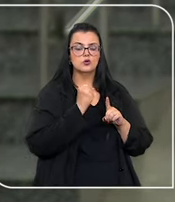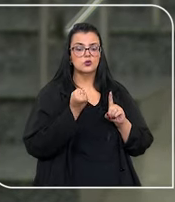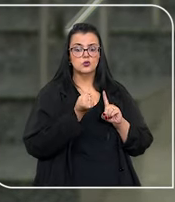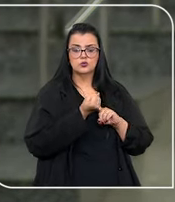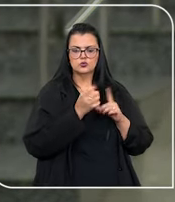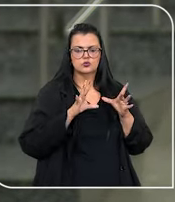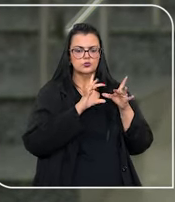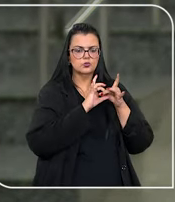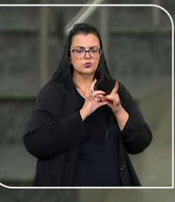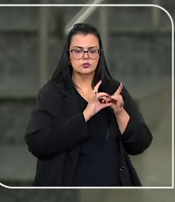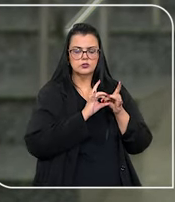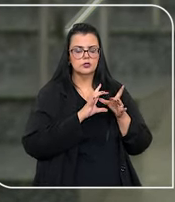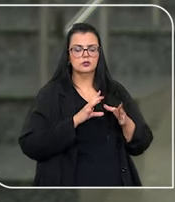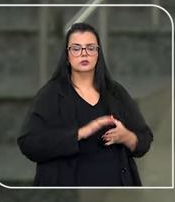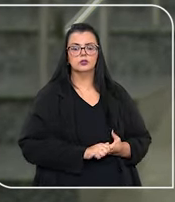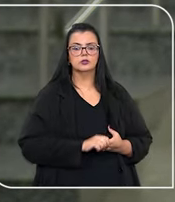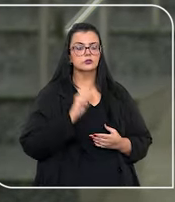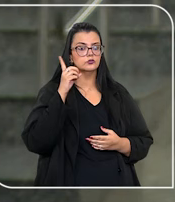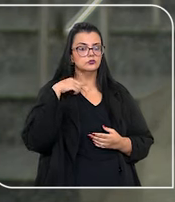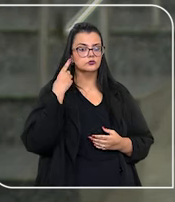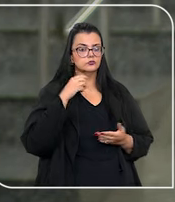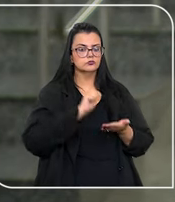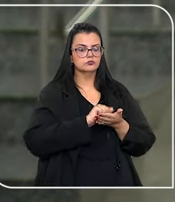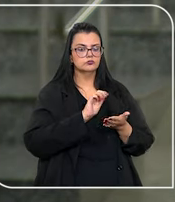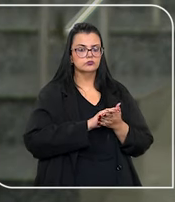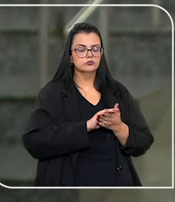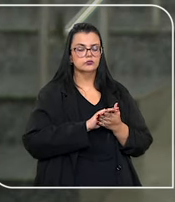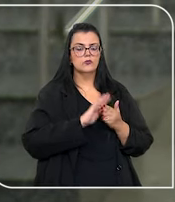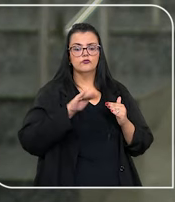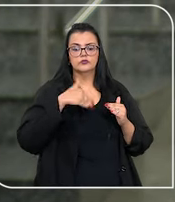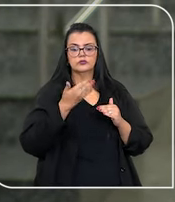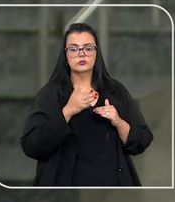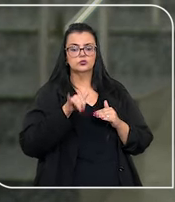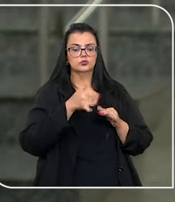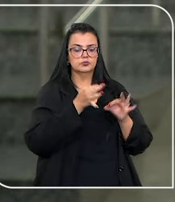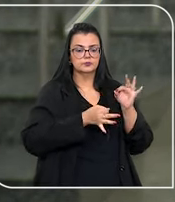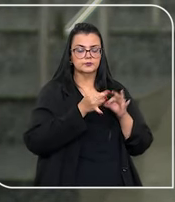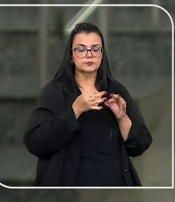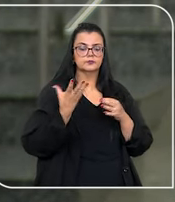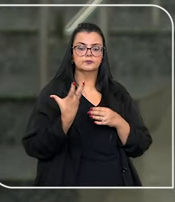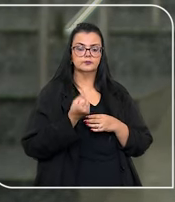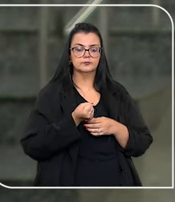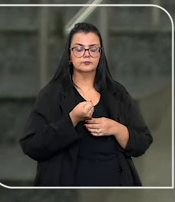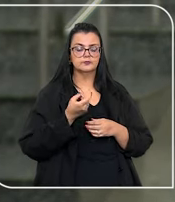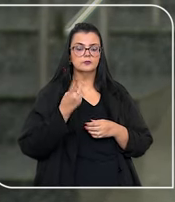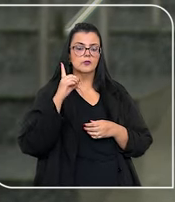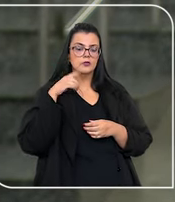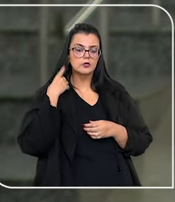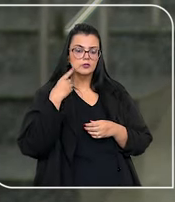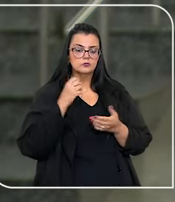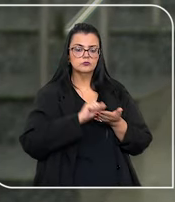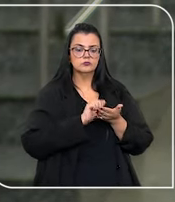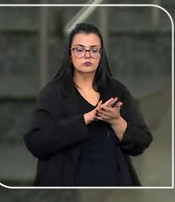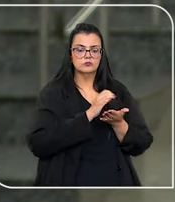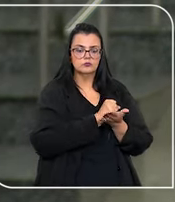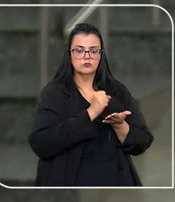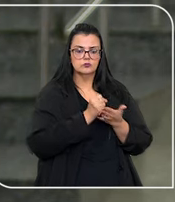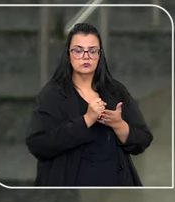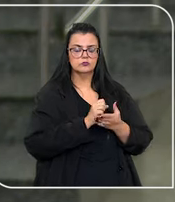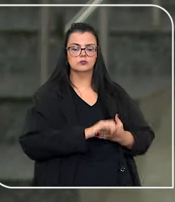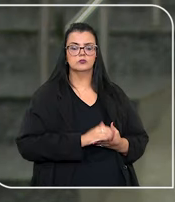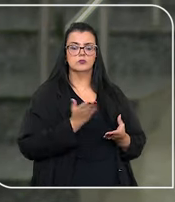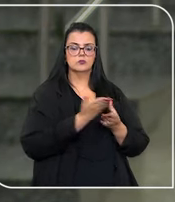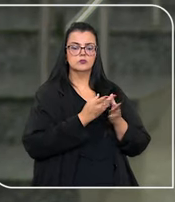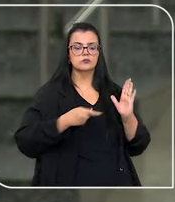sociedade de advogados ajuizou a execução de título extrajudicial para receber os honorários contratuais relativos ao